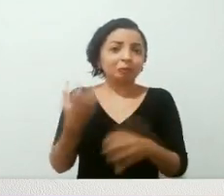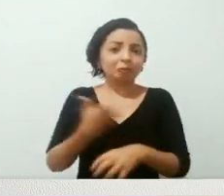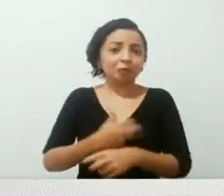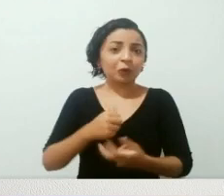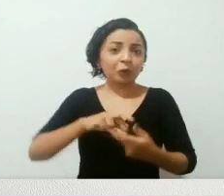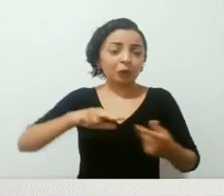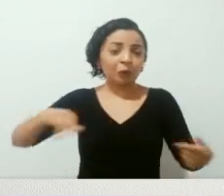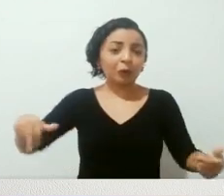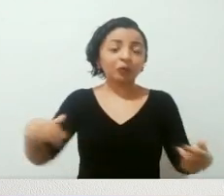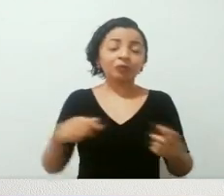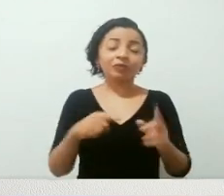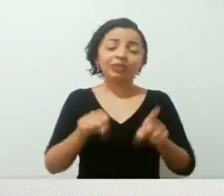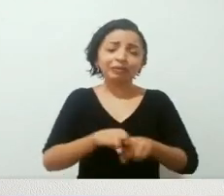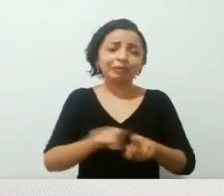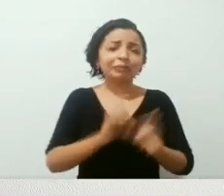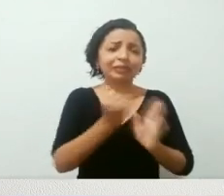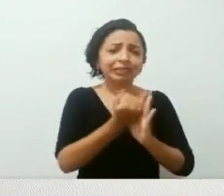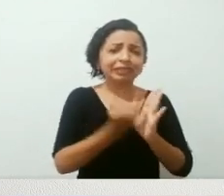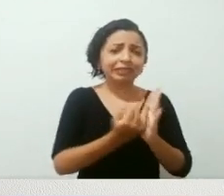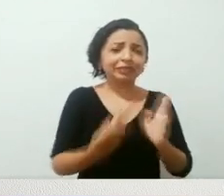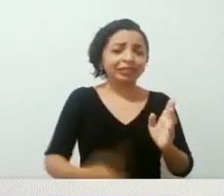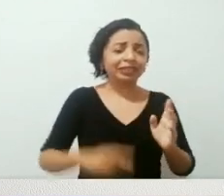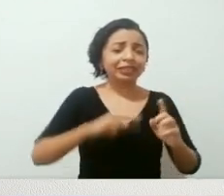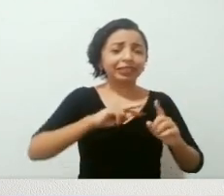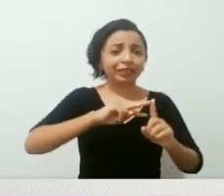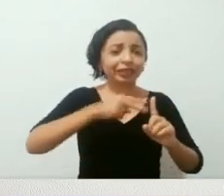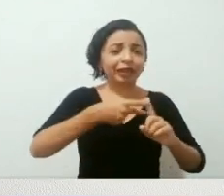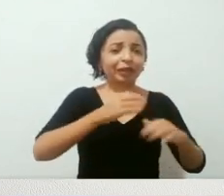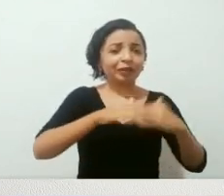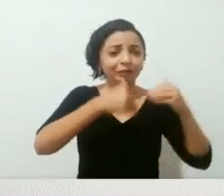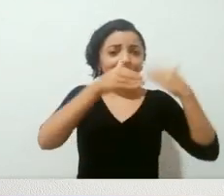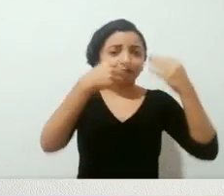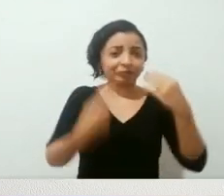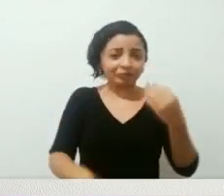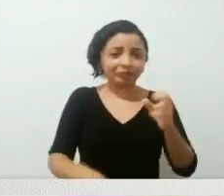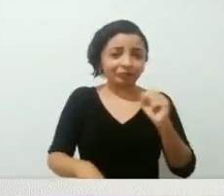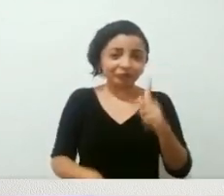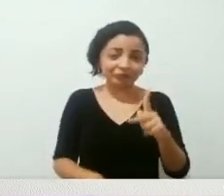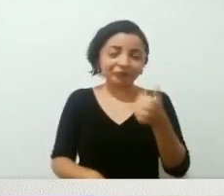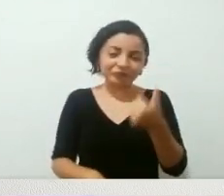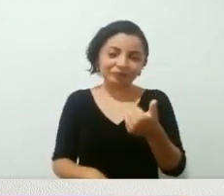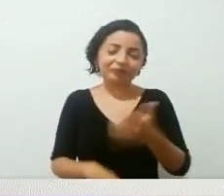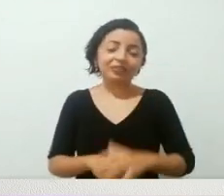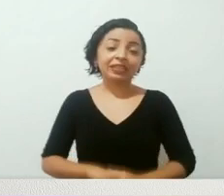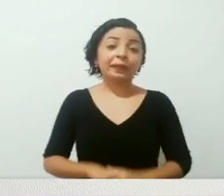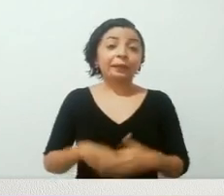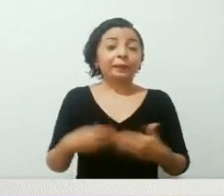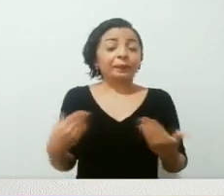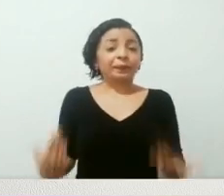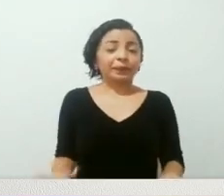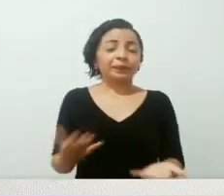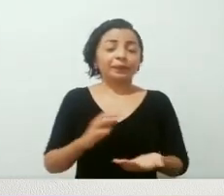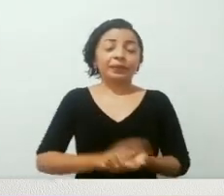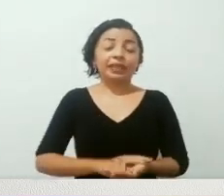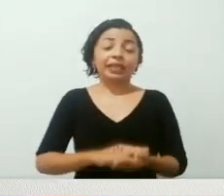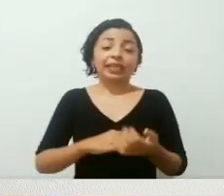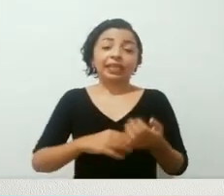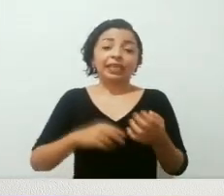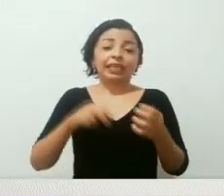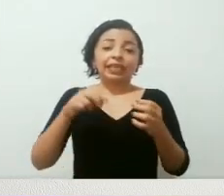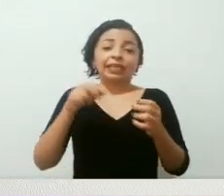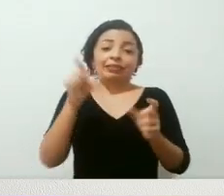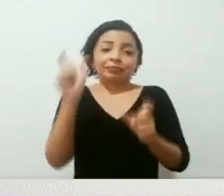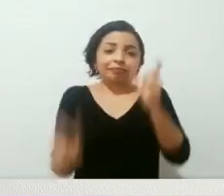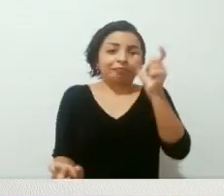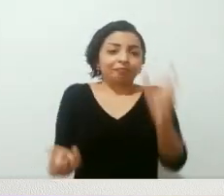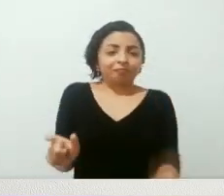no canal, e se inscrevendo também ajuda no nosso crescimento. Bom, primeiro de tudo, a gente vem acompanhando a história